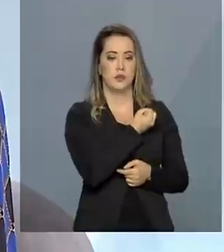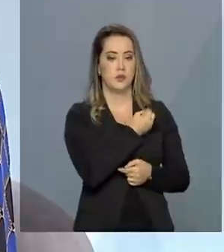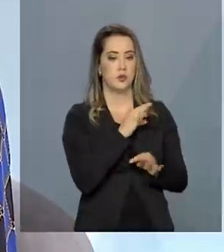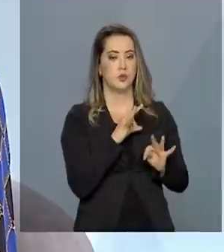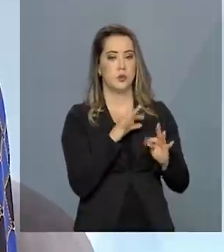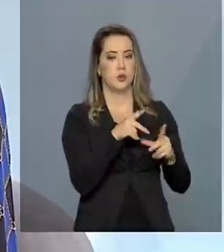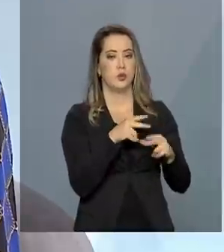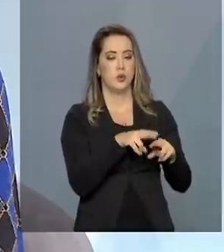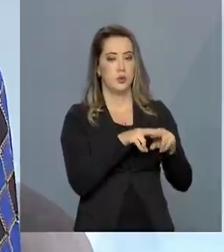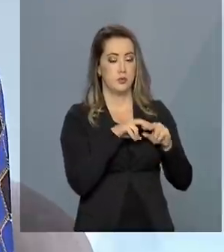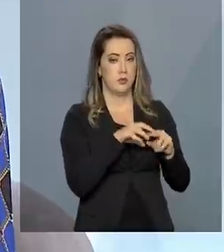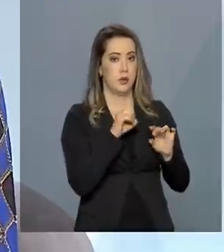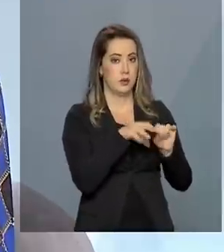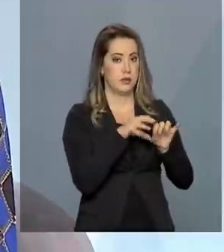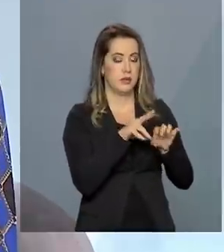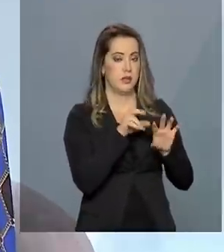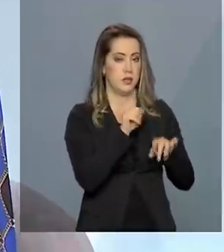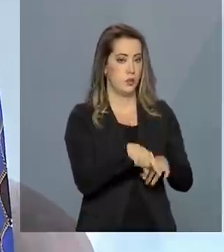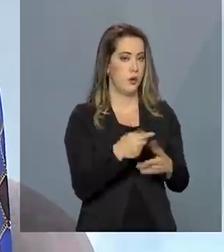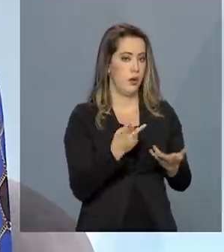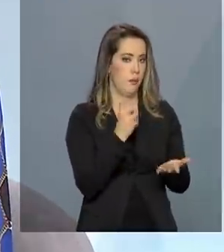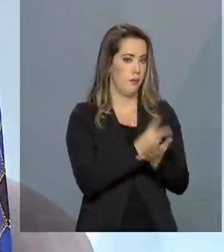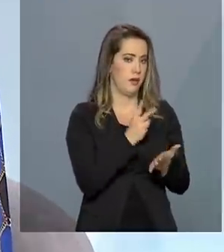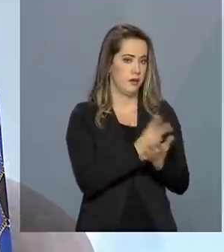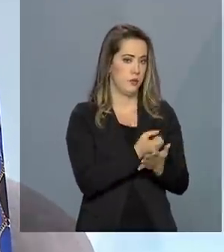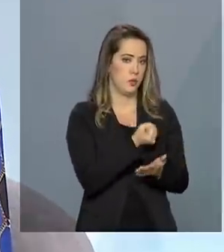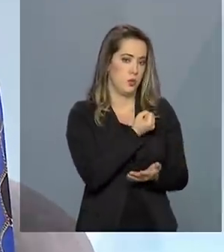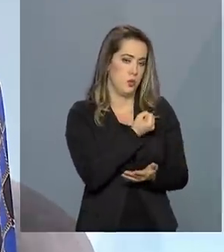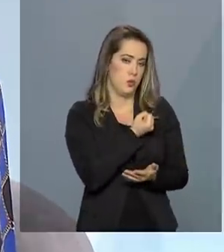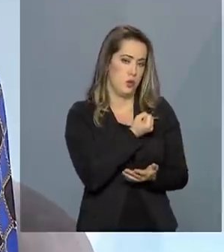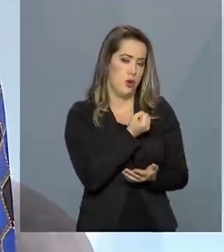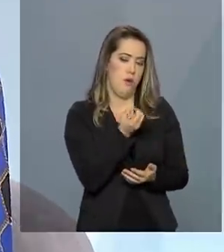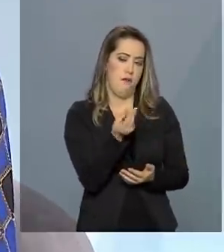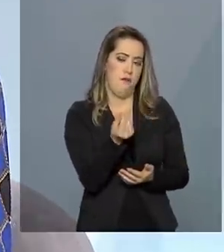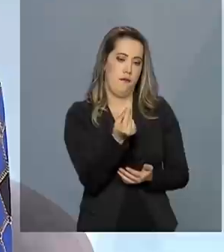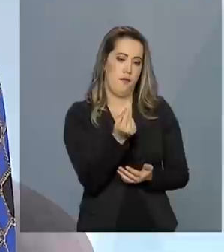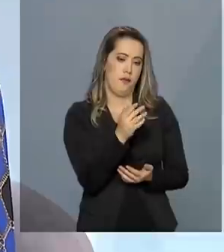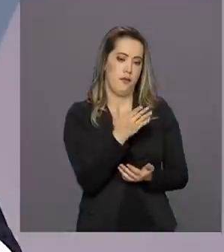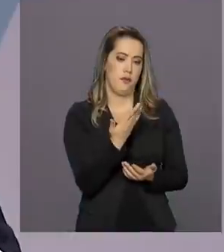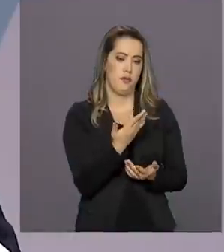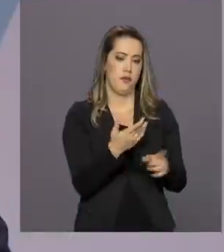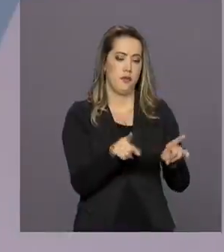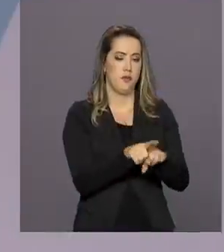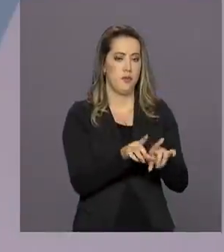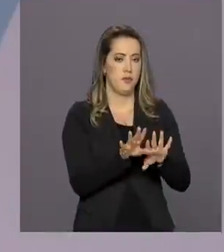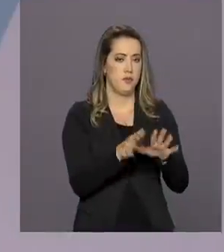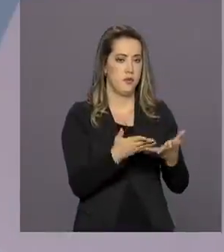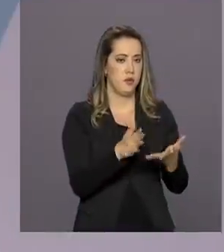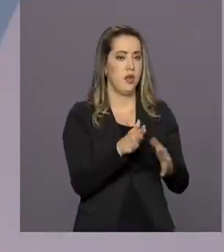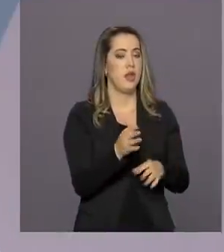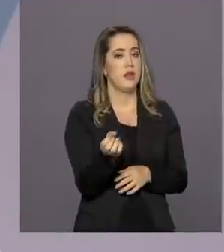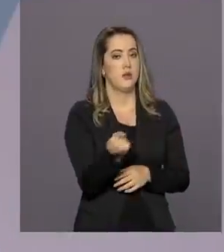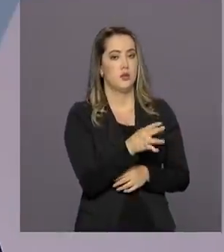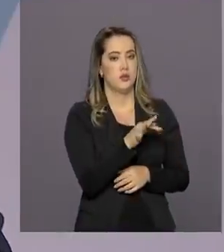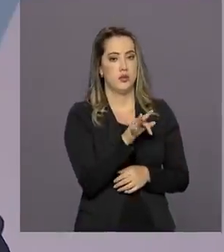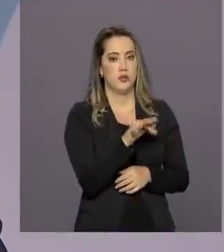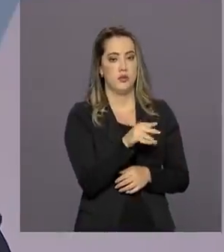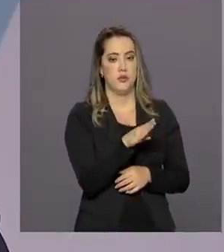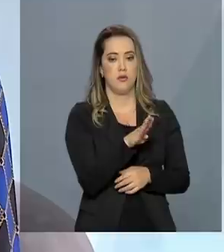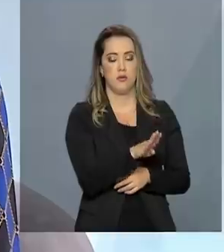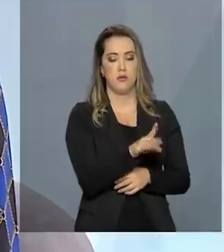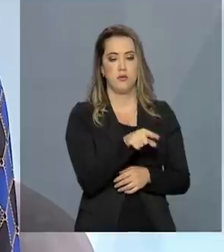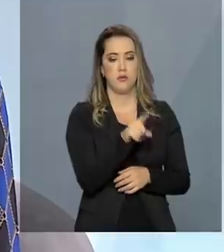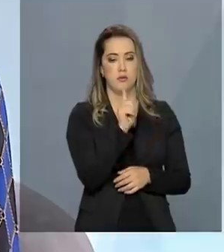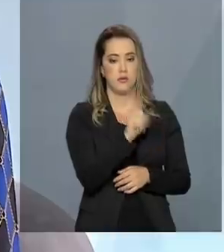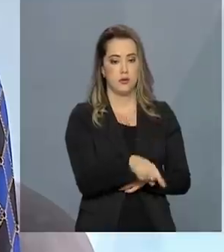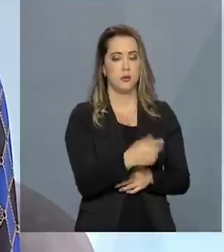Educação é, basicamente, o mesmo valor. É, muda 100 Cerca de 3.600 reais. E é com o novo Fundeb, a expectativa